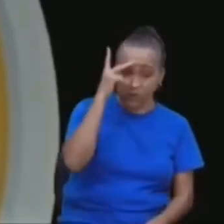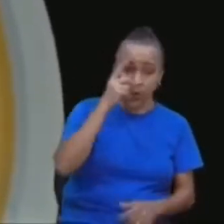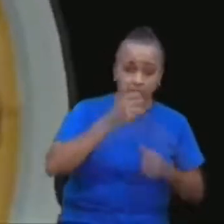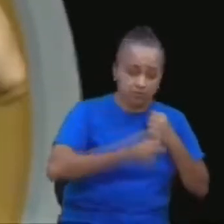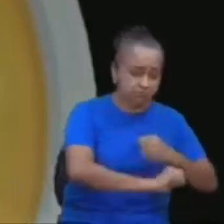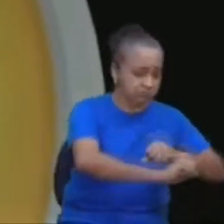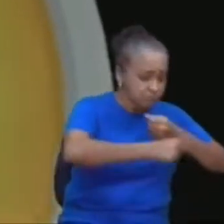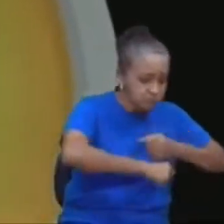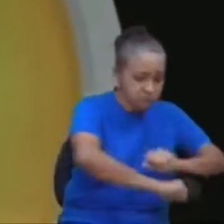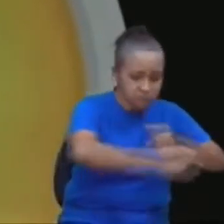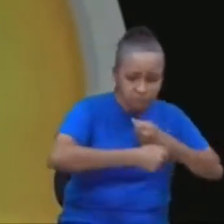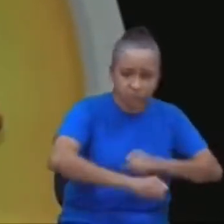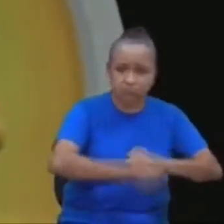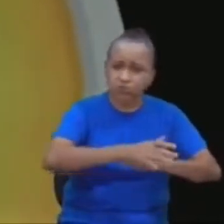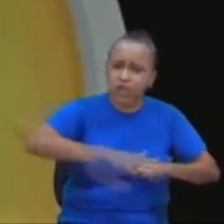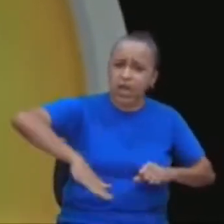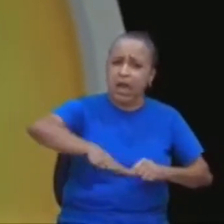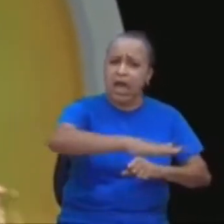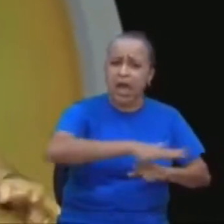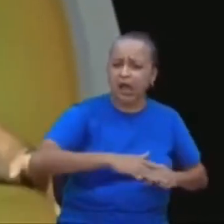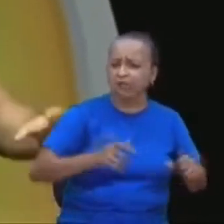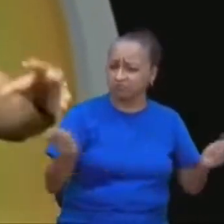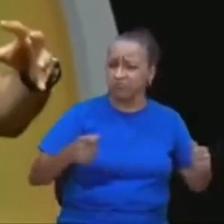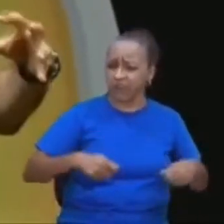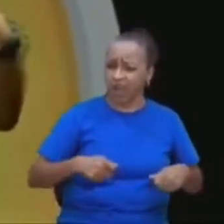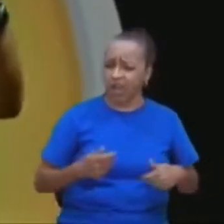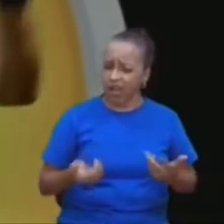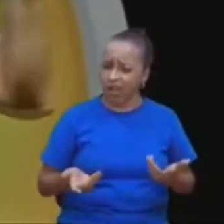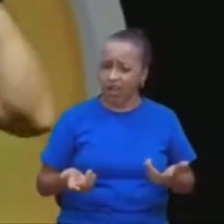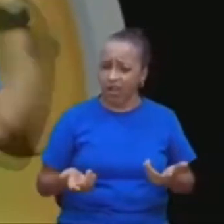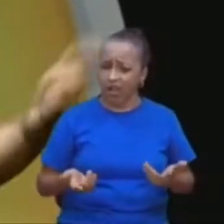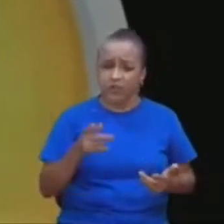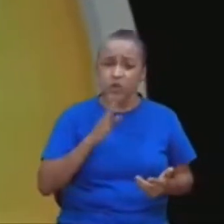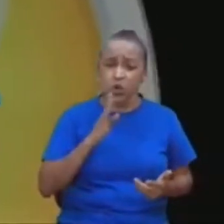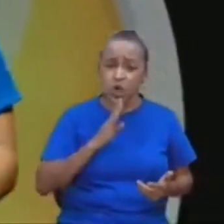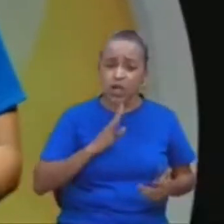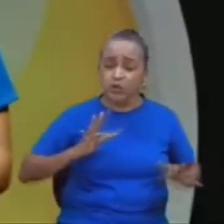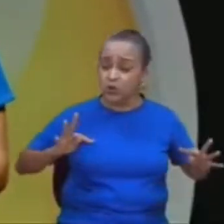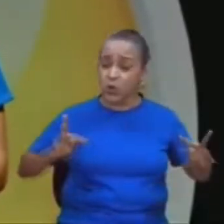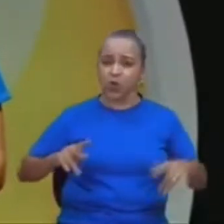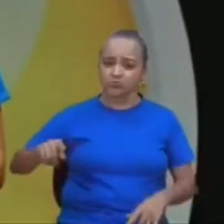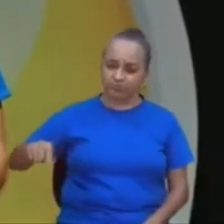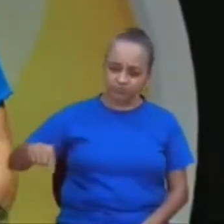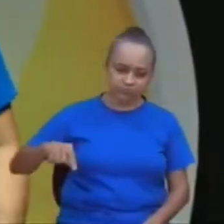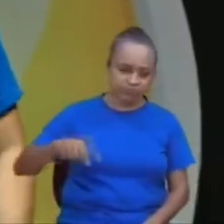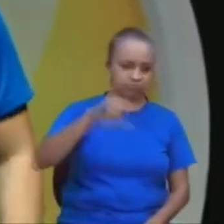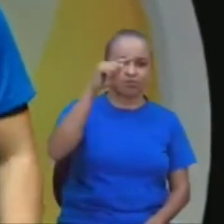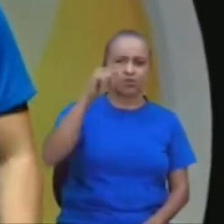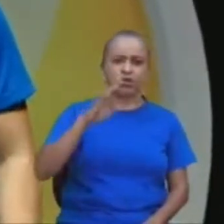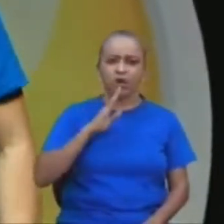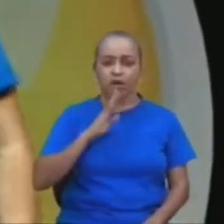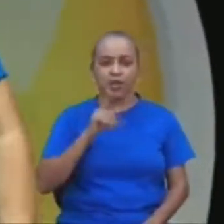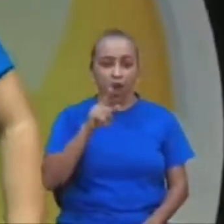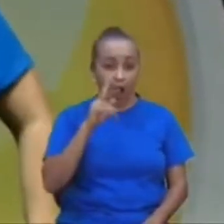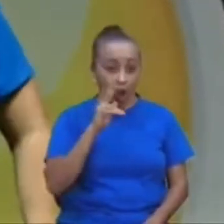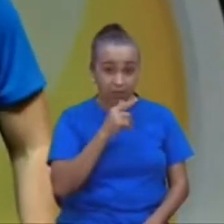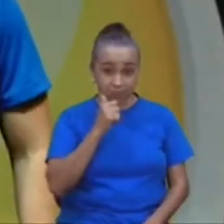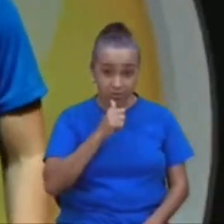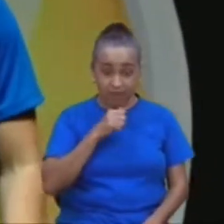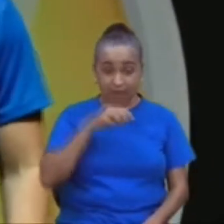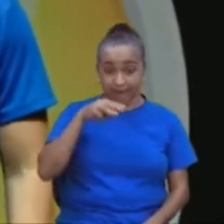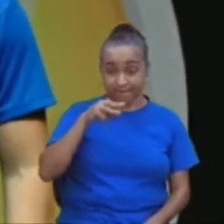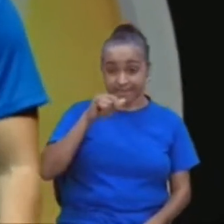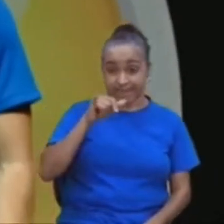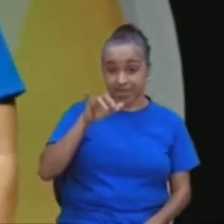limpando, serviços gerais, serviço braçal, você conhece de todos, olha a Miriam, a Miriam,